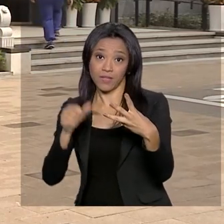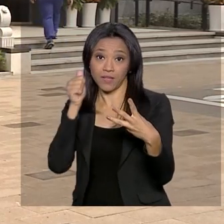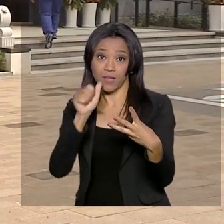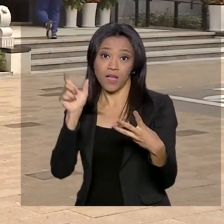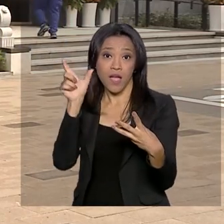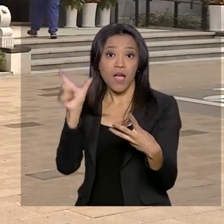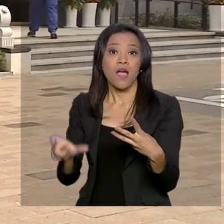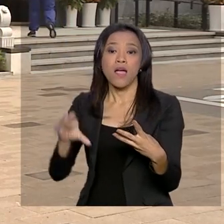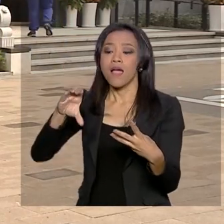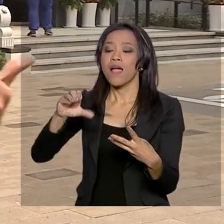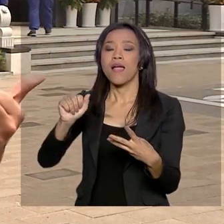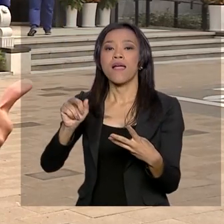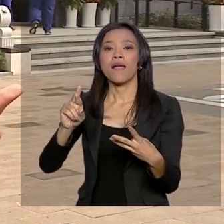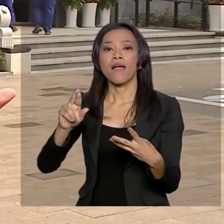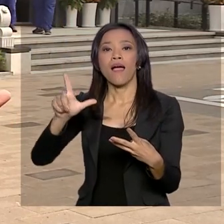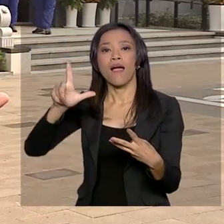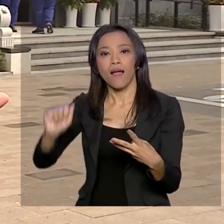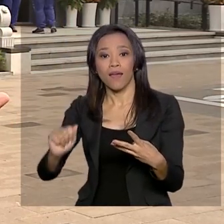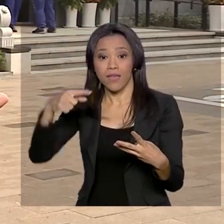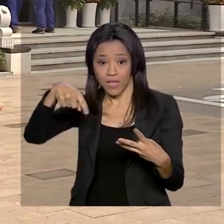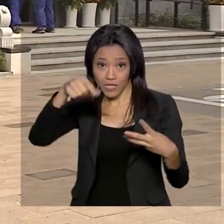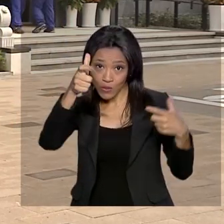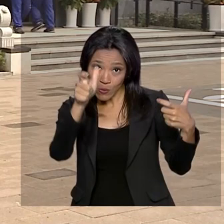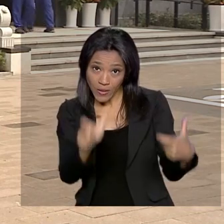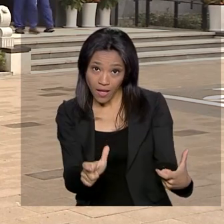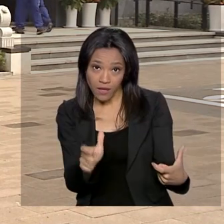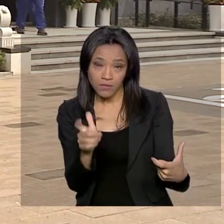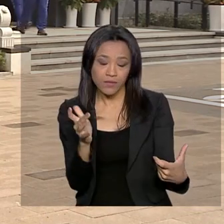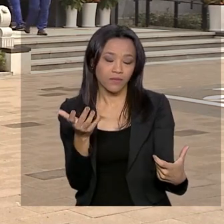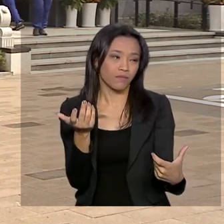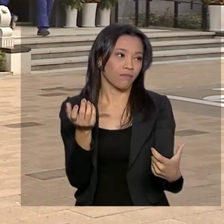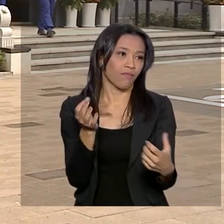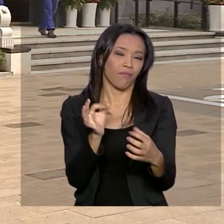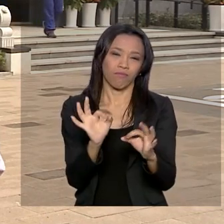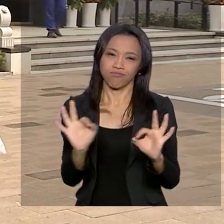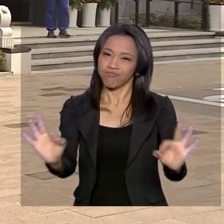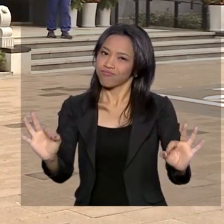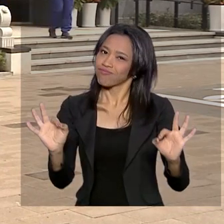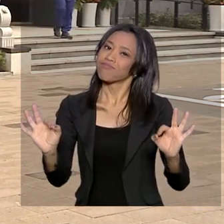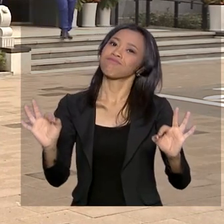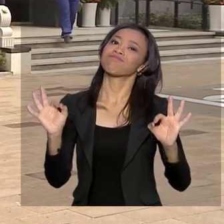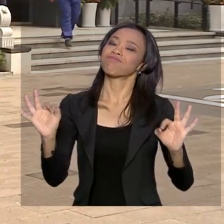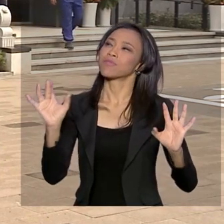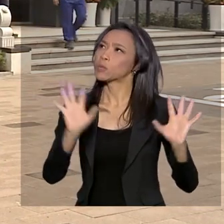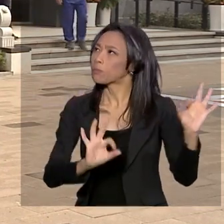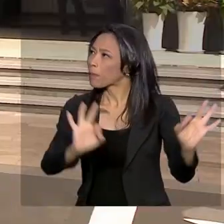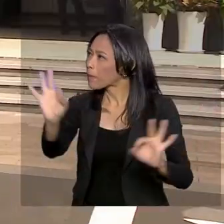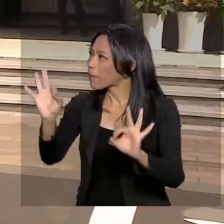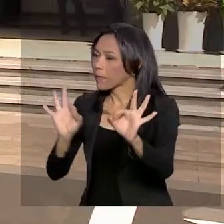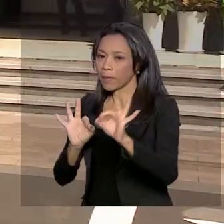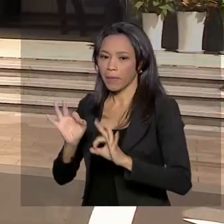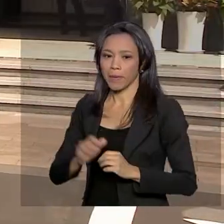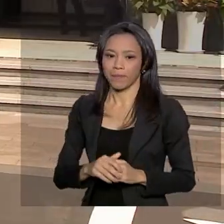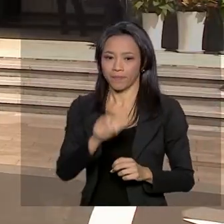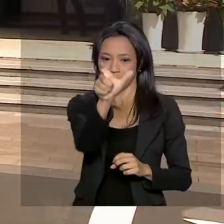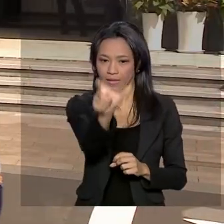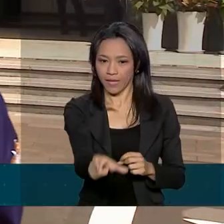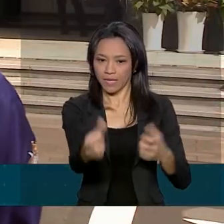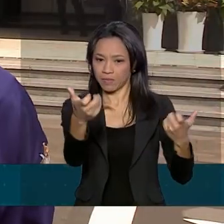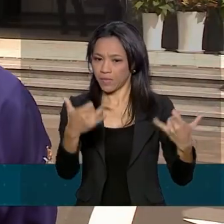Londres. E segundo ela, essa vila aqui não deixa nada a dever para vilas olímpicas que ela já esteve. Muito igual.